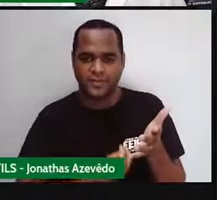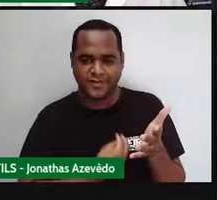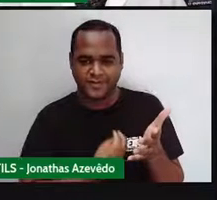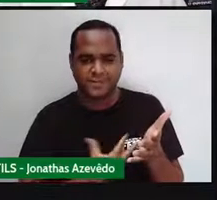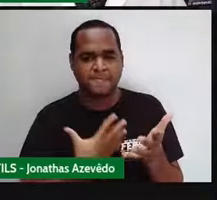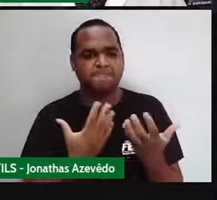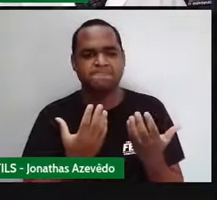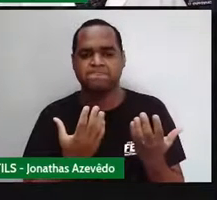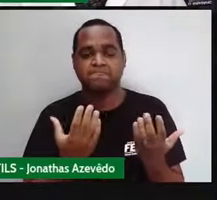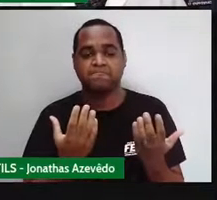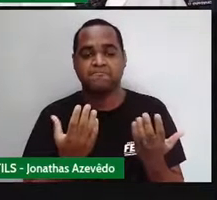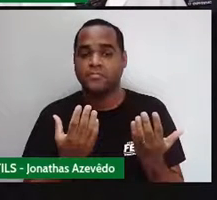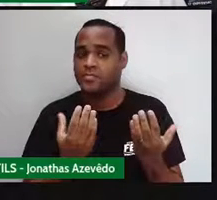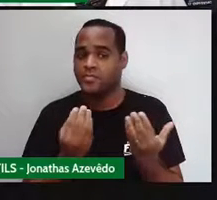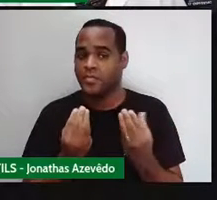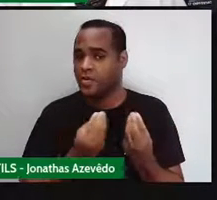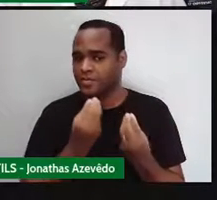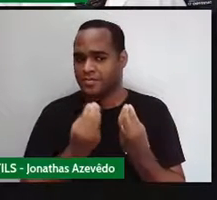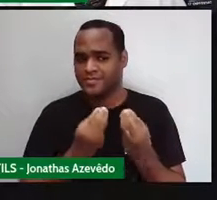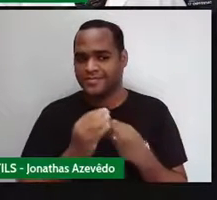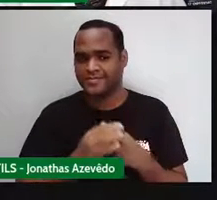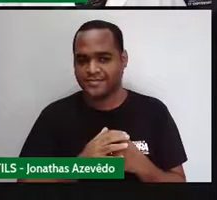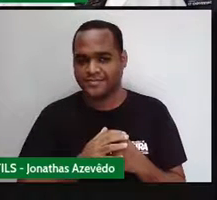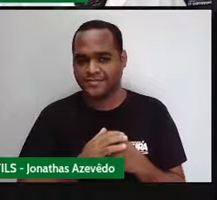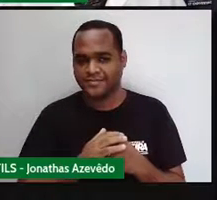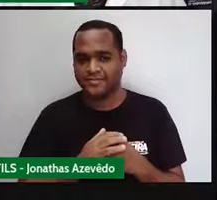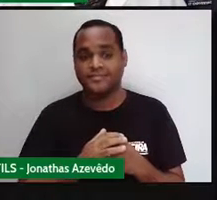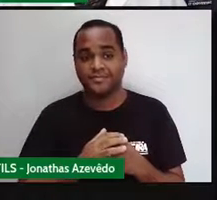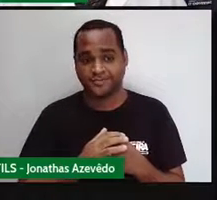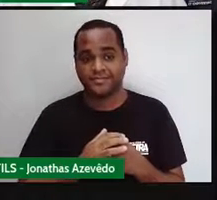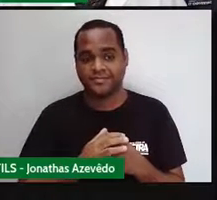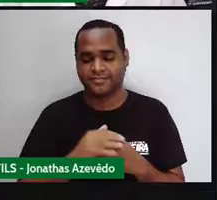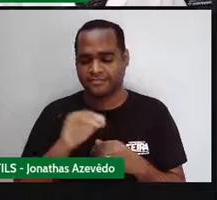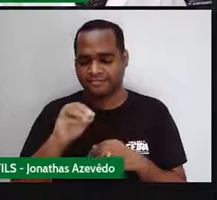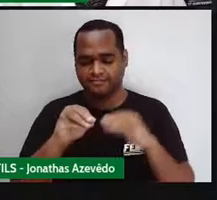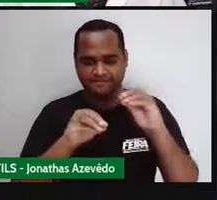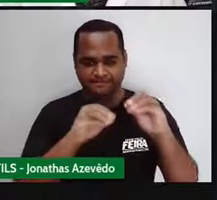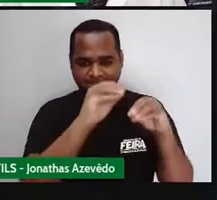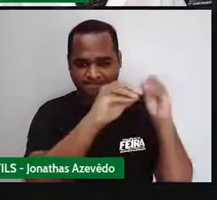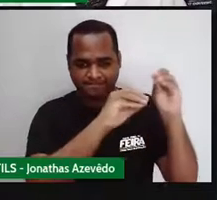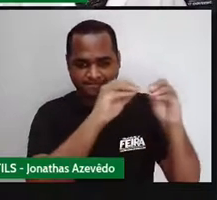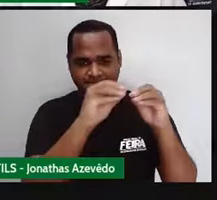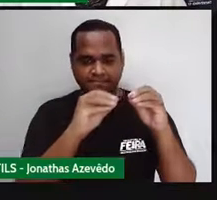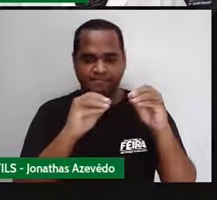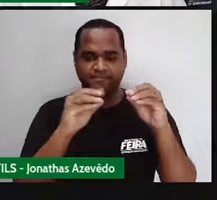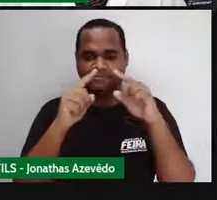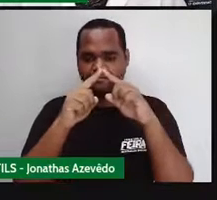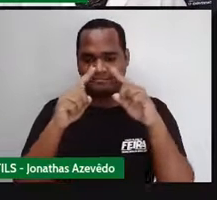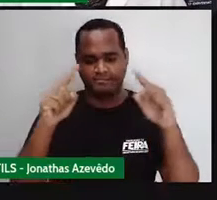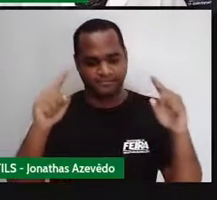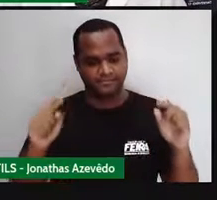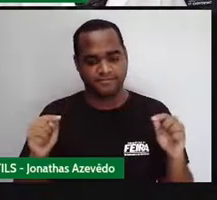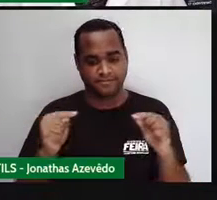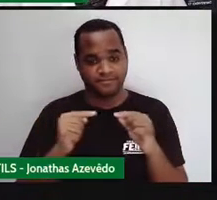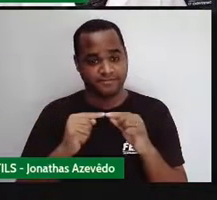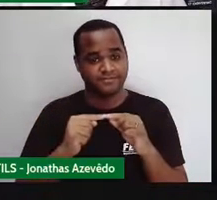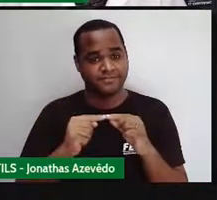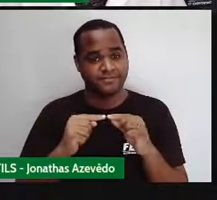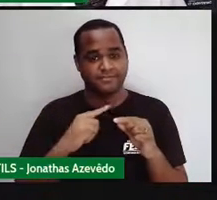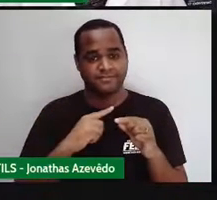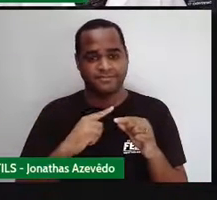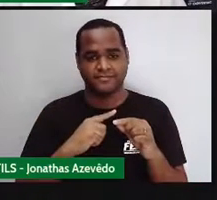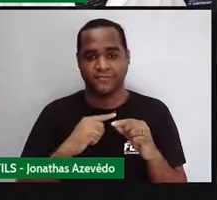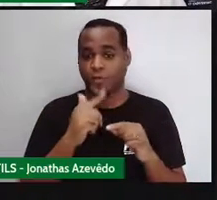montar um retângulo. Olha só comigo. Ó, vão